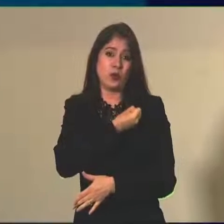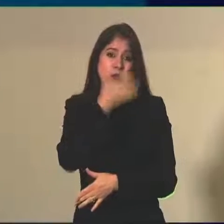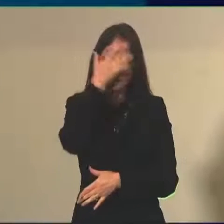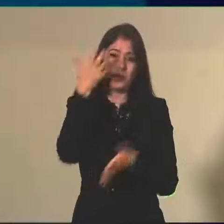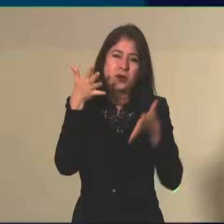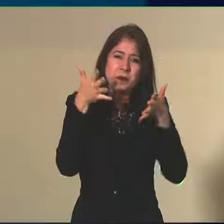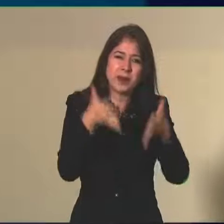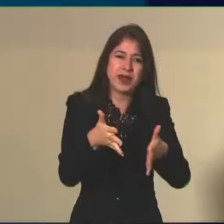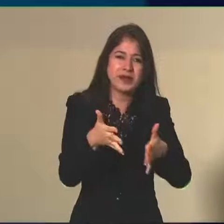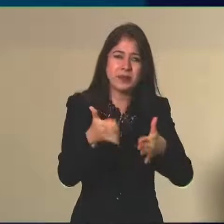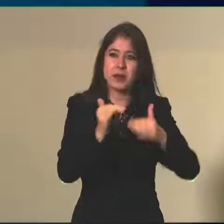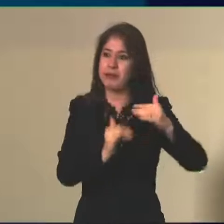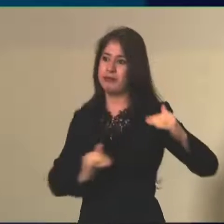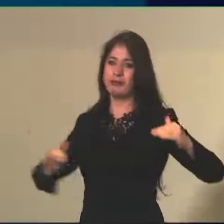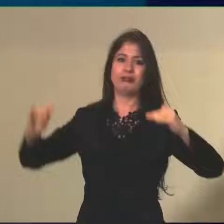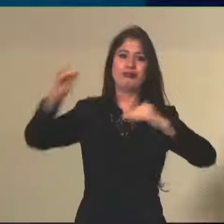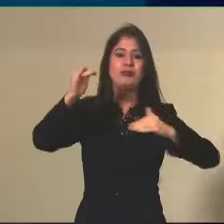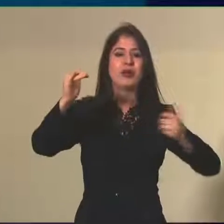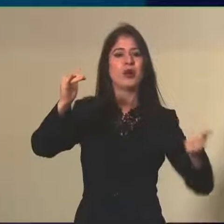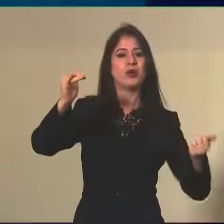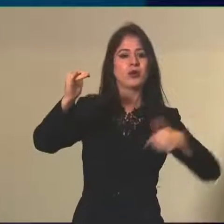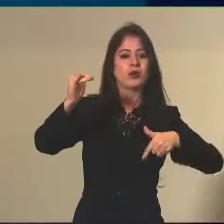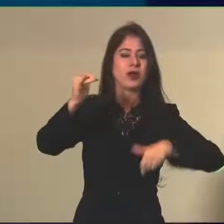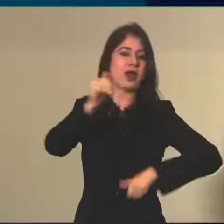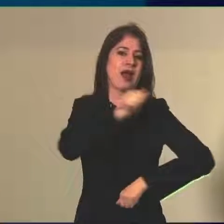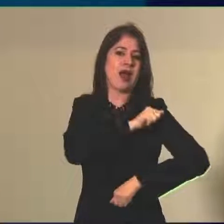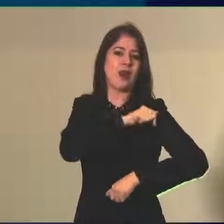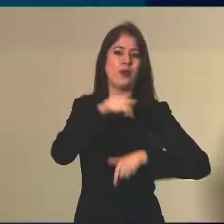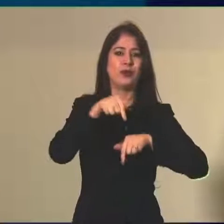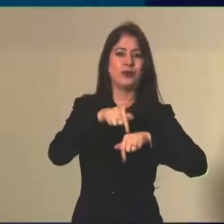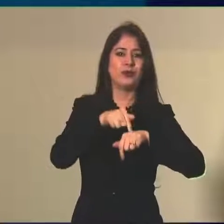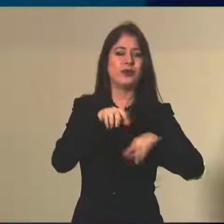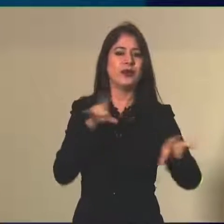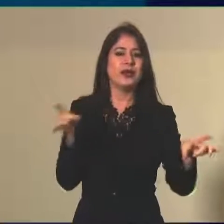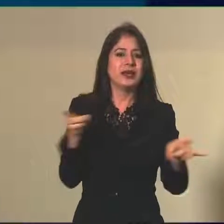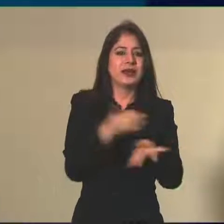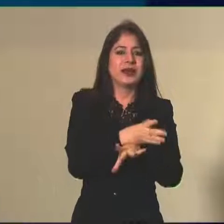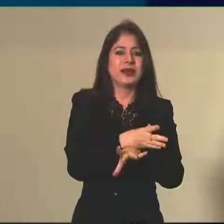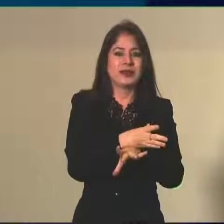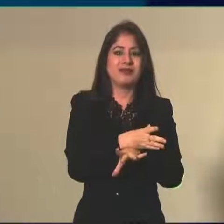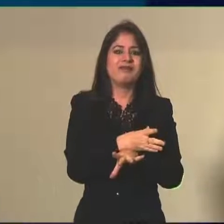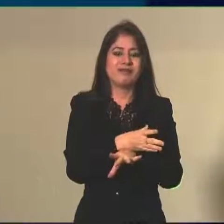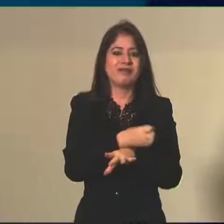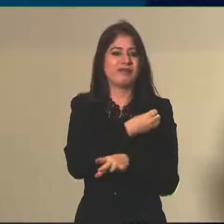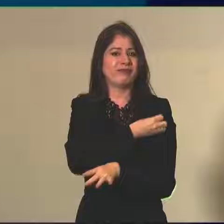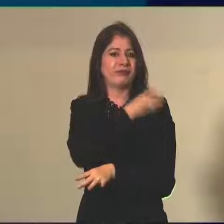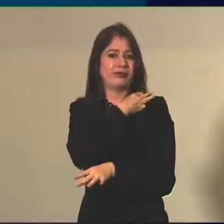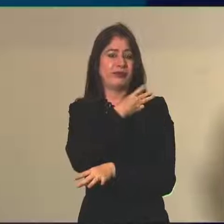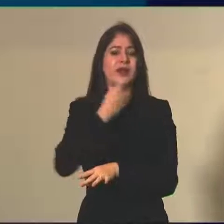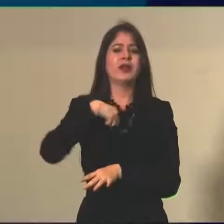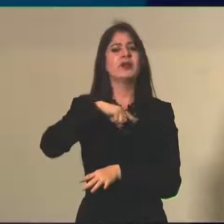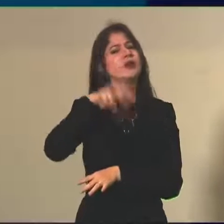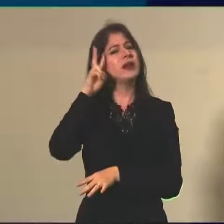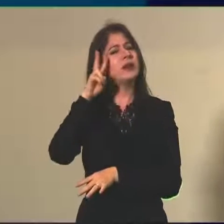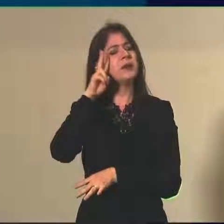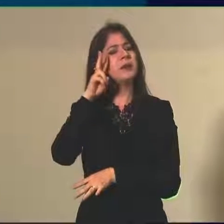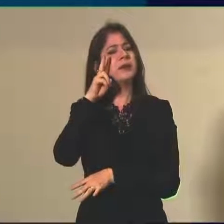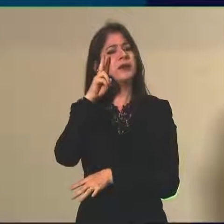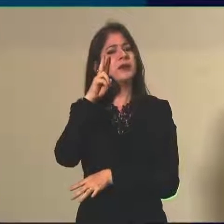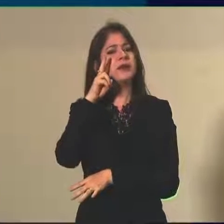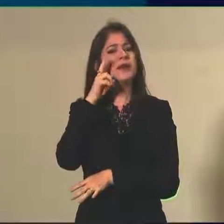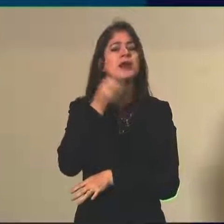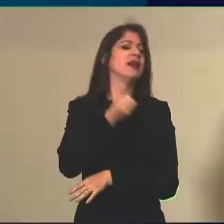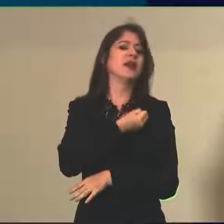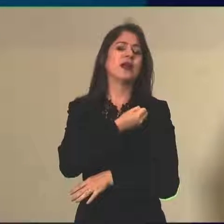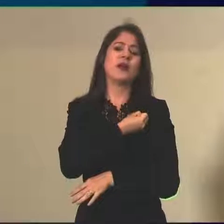que formam, né, que terminam, que finalizam o ensino médio. Além disso, nós temos que lembrar também que a nota do exame do